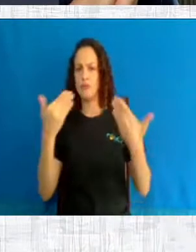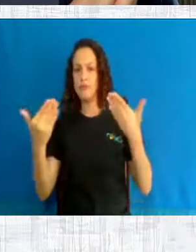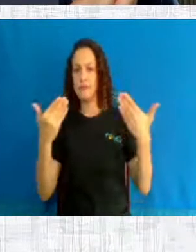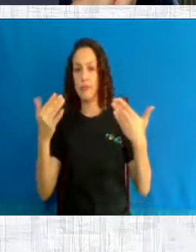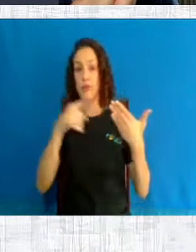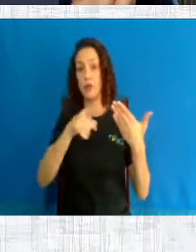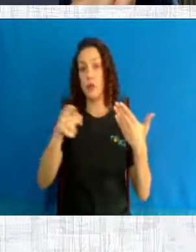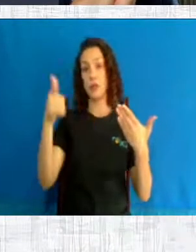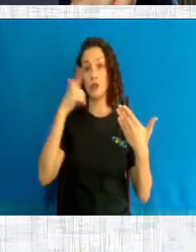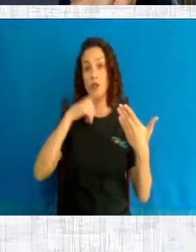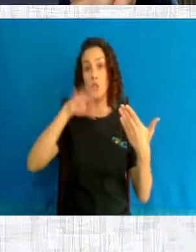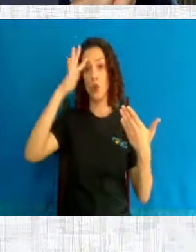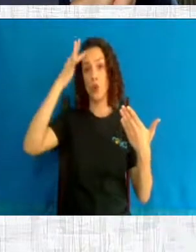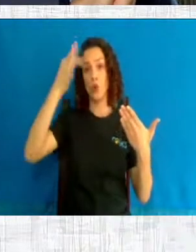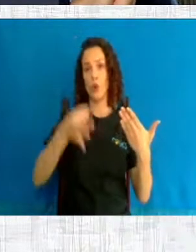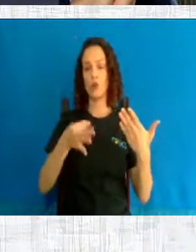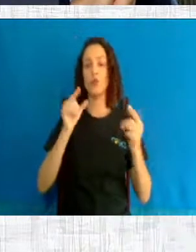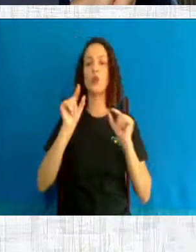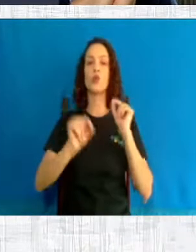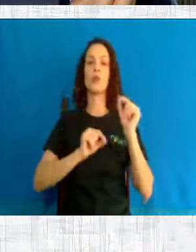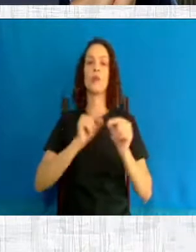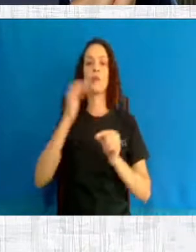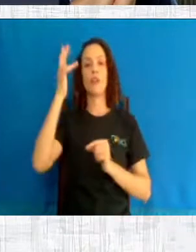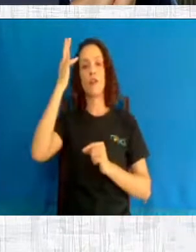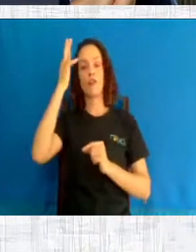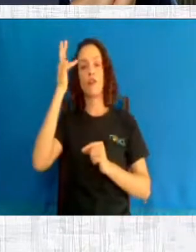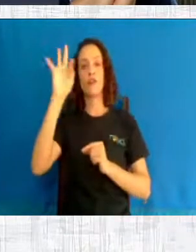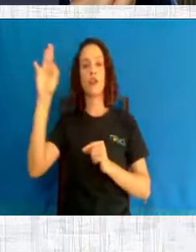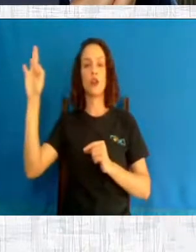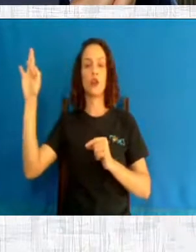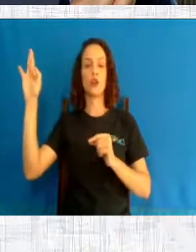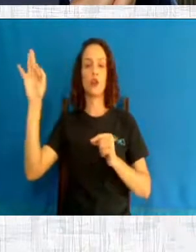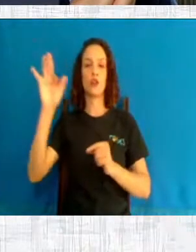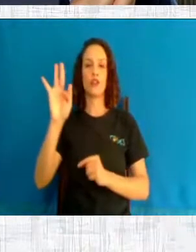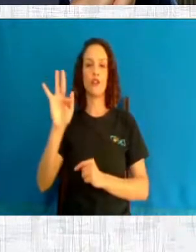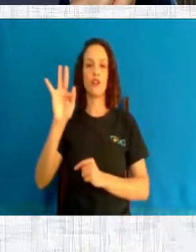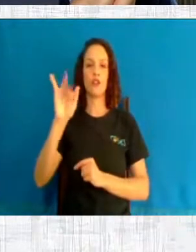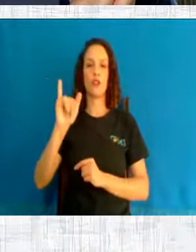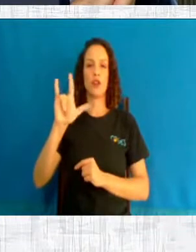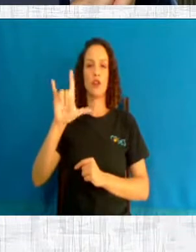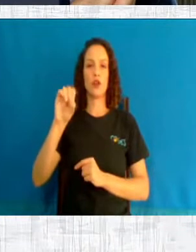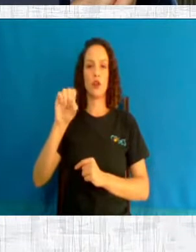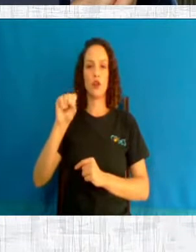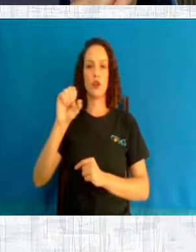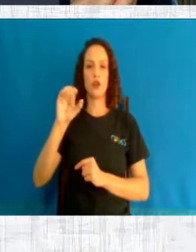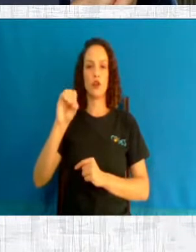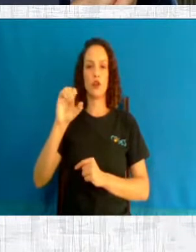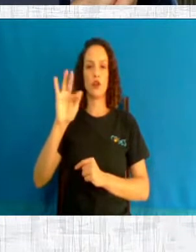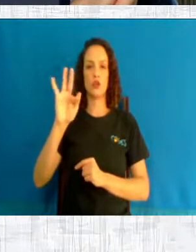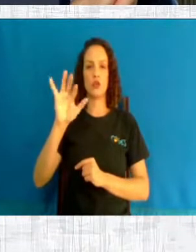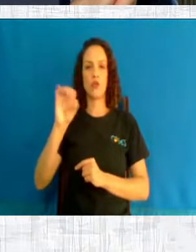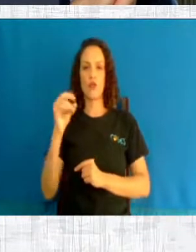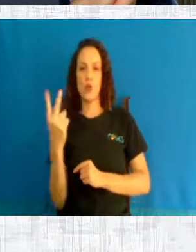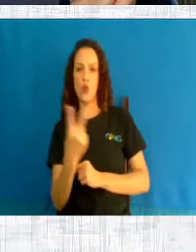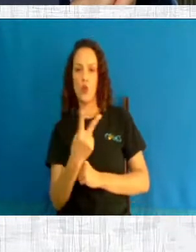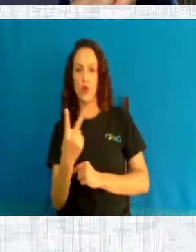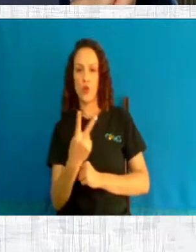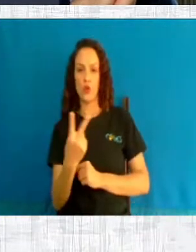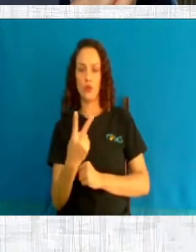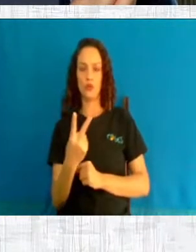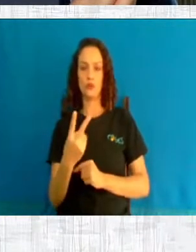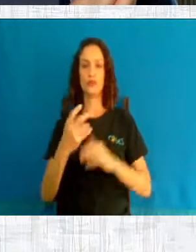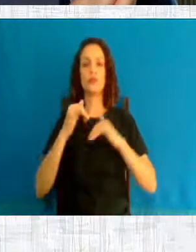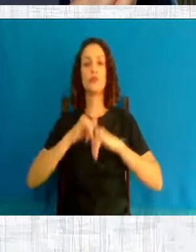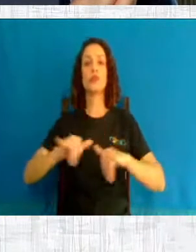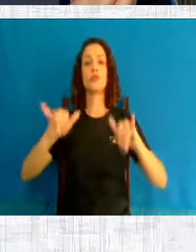filósofos, os doutores Alberto Ghiblini e Francesca Menerva, eles publicaram na Austrália um